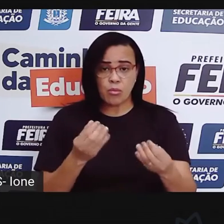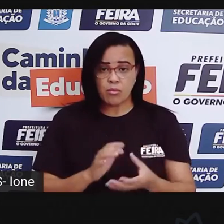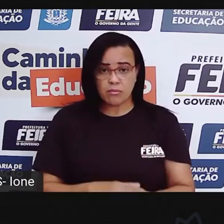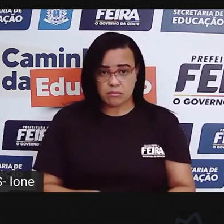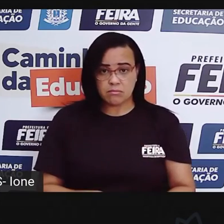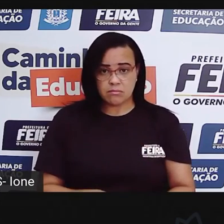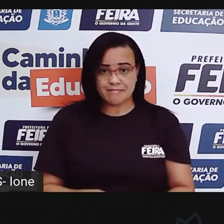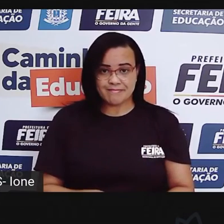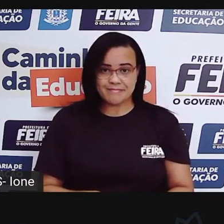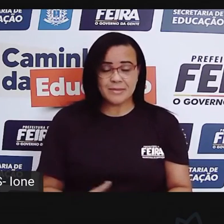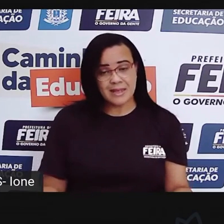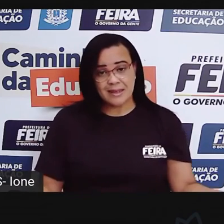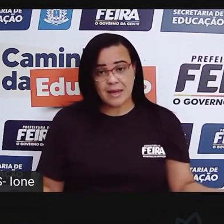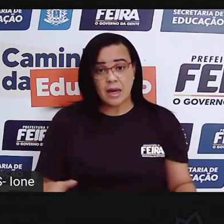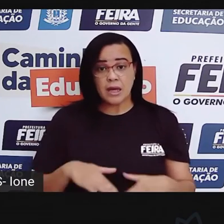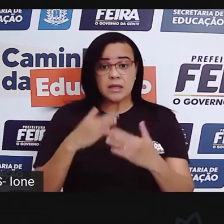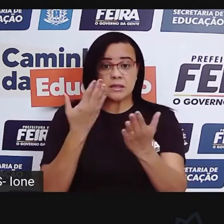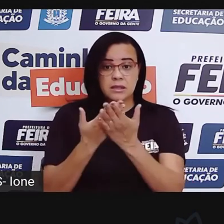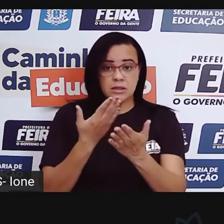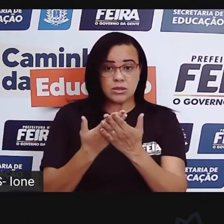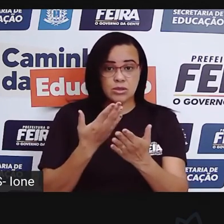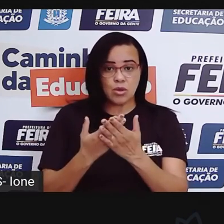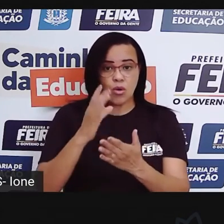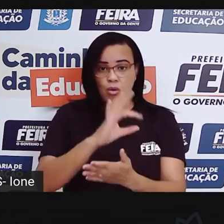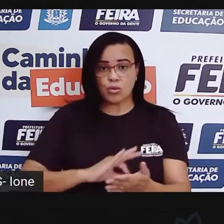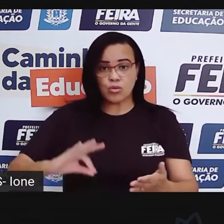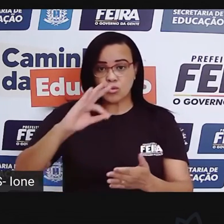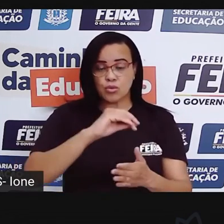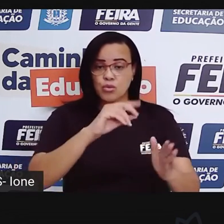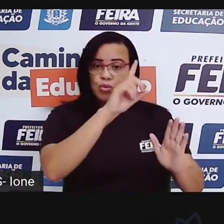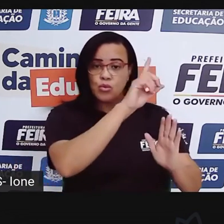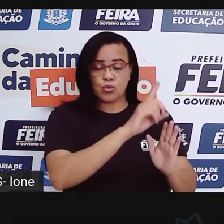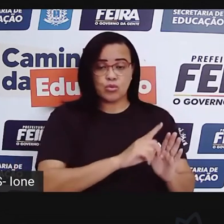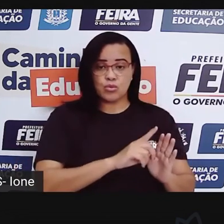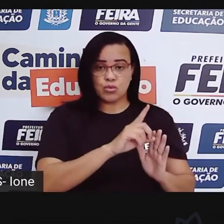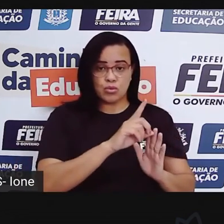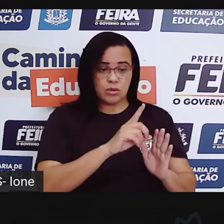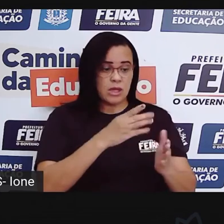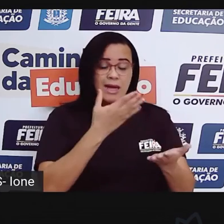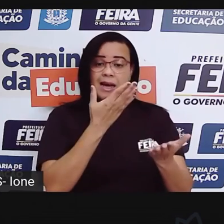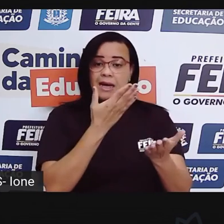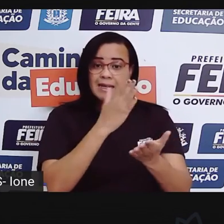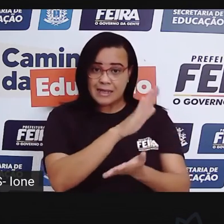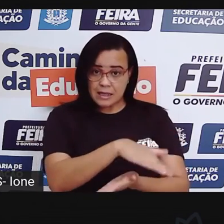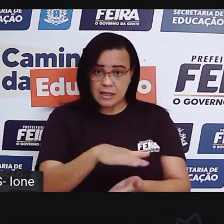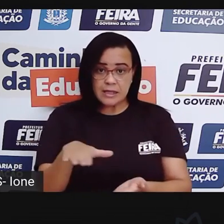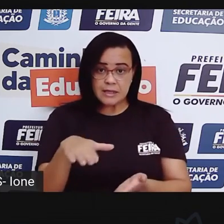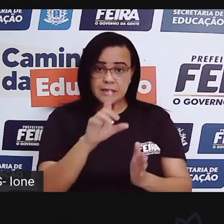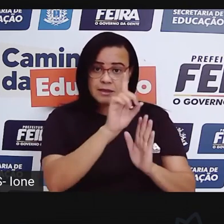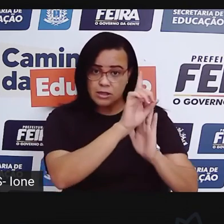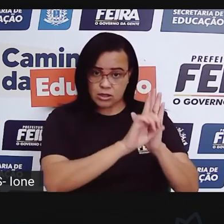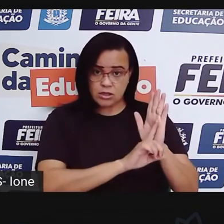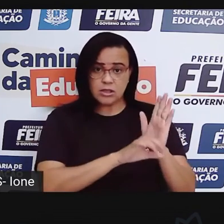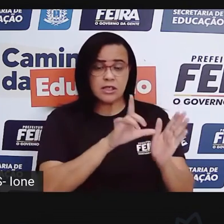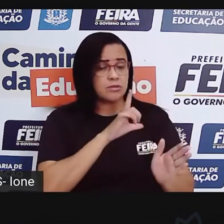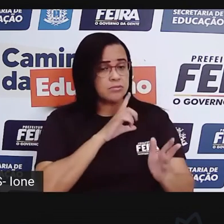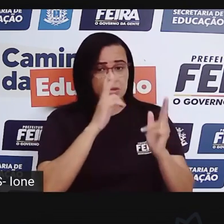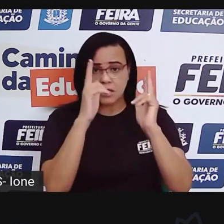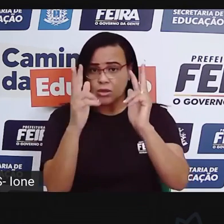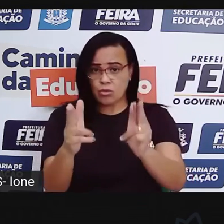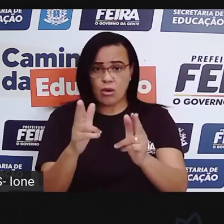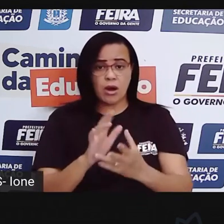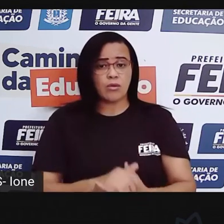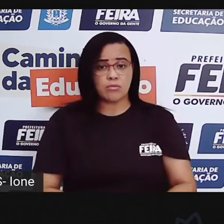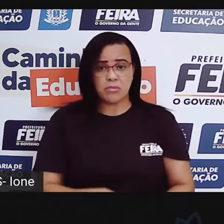mesmo direito de estar na escola, né? De ter acesso à educação. E aí, na hora do recreio, todas as crianças